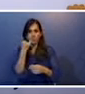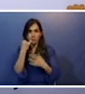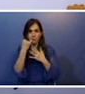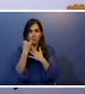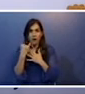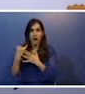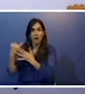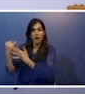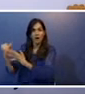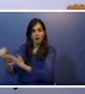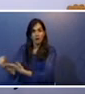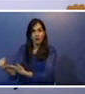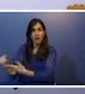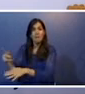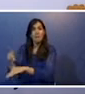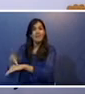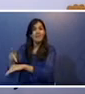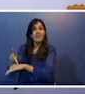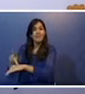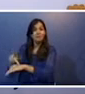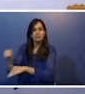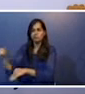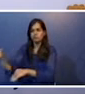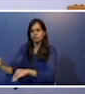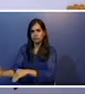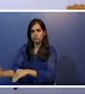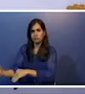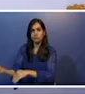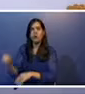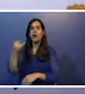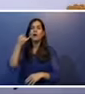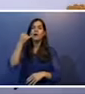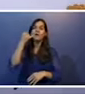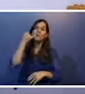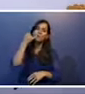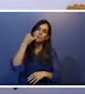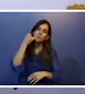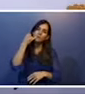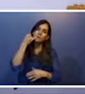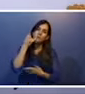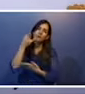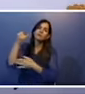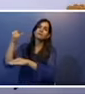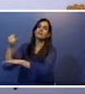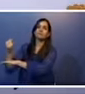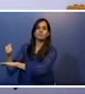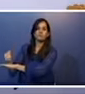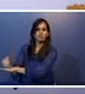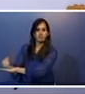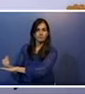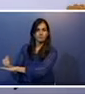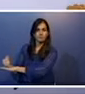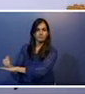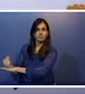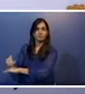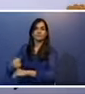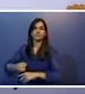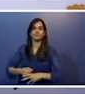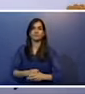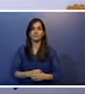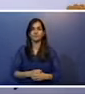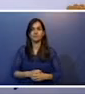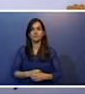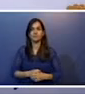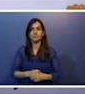fumando e colocou em cima da pedra, tá? Por isso que aqui a palavra está colocando descansa na pedra o cachimbo.